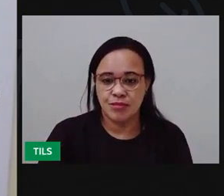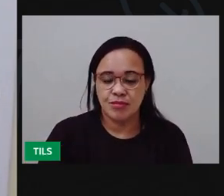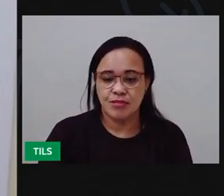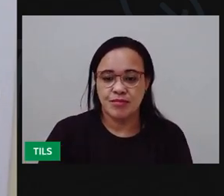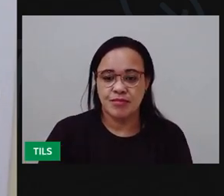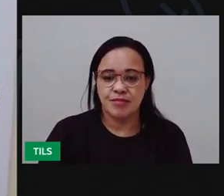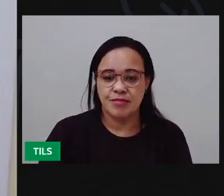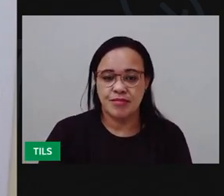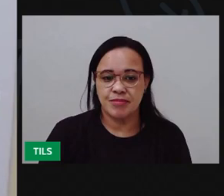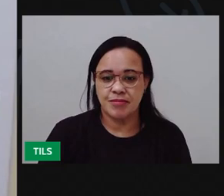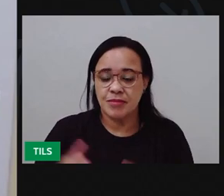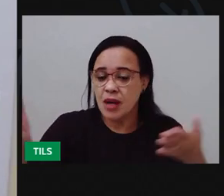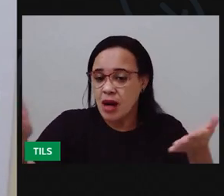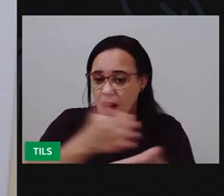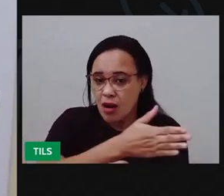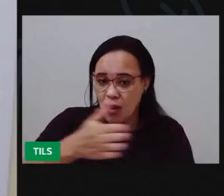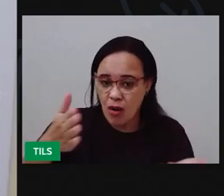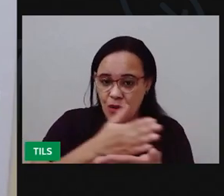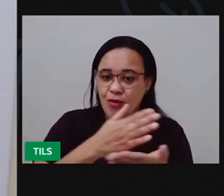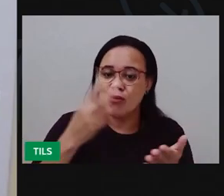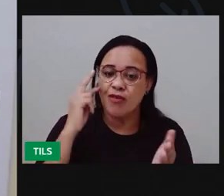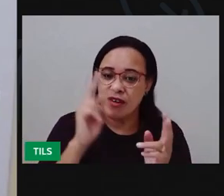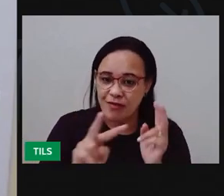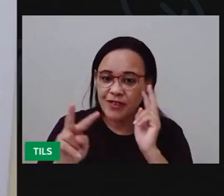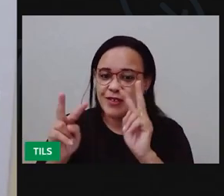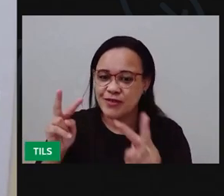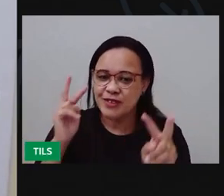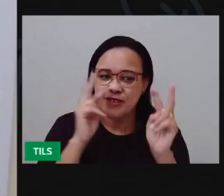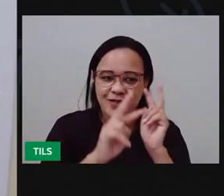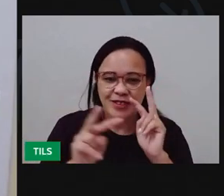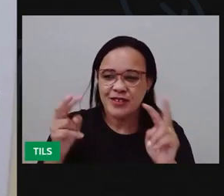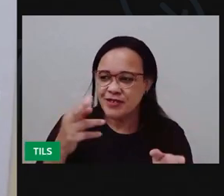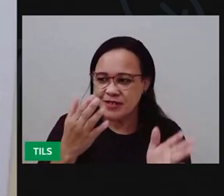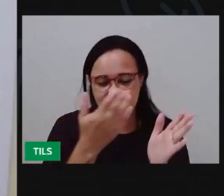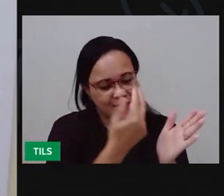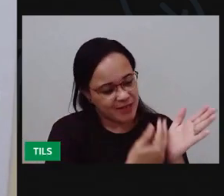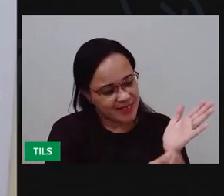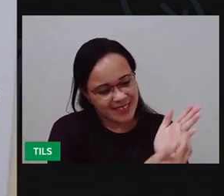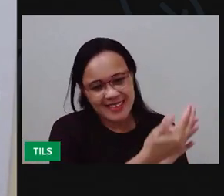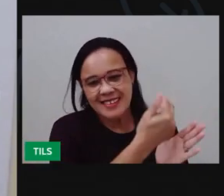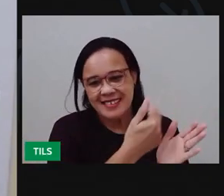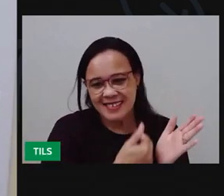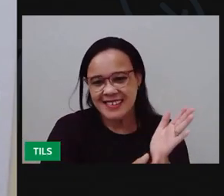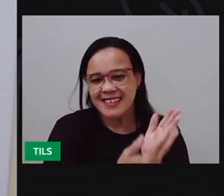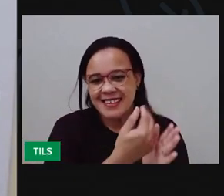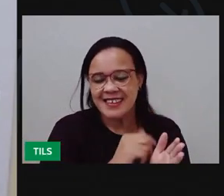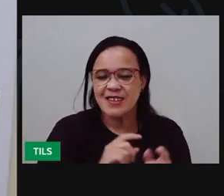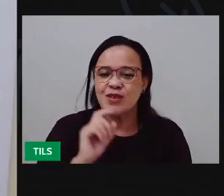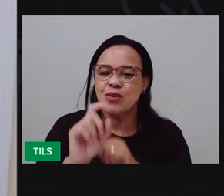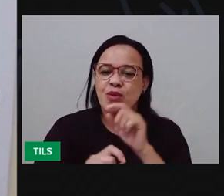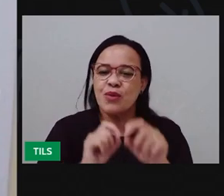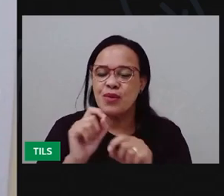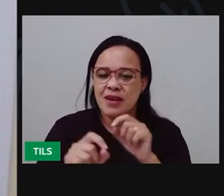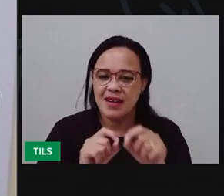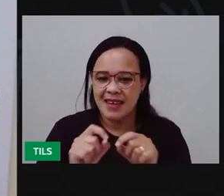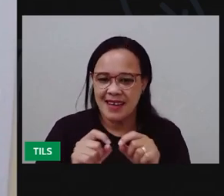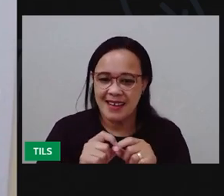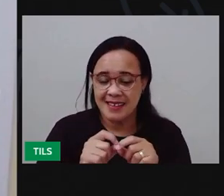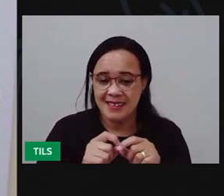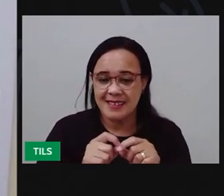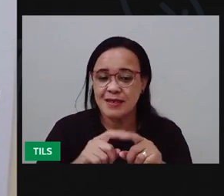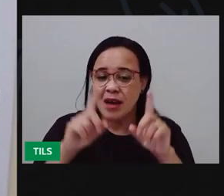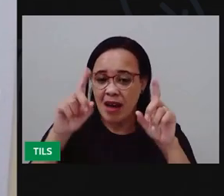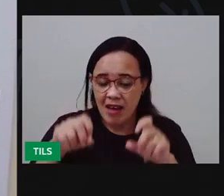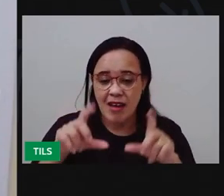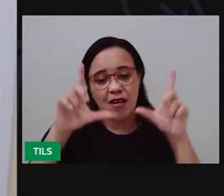Vimos algumas xilogravuras, vendo que elas representam, retratam imagens do